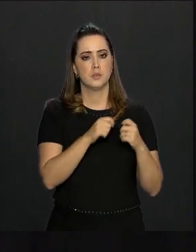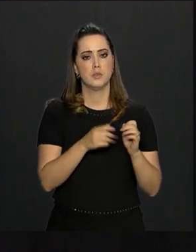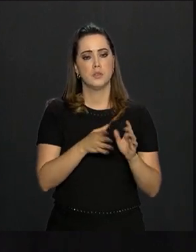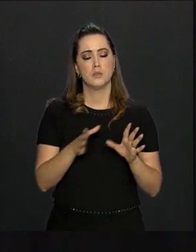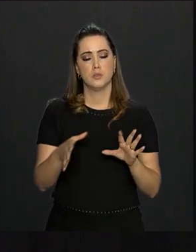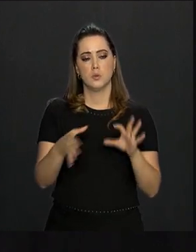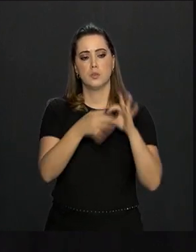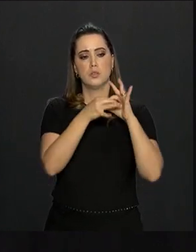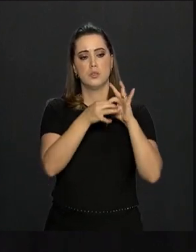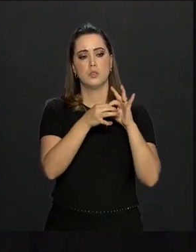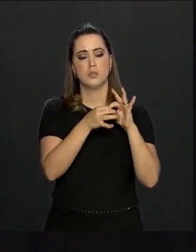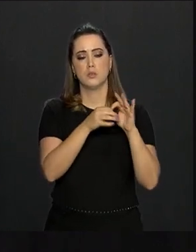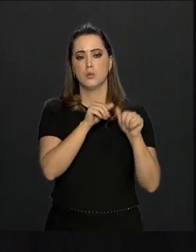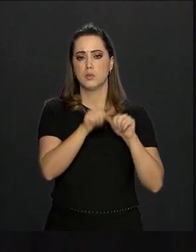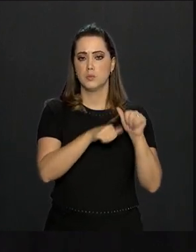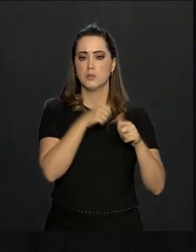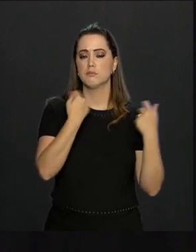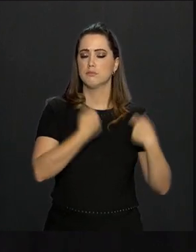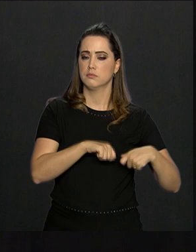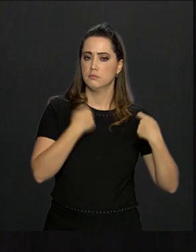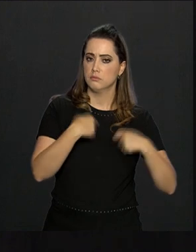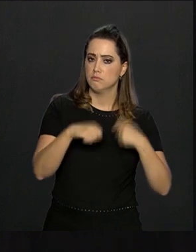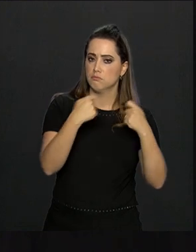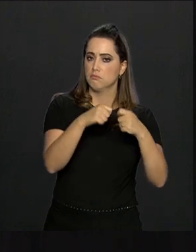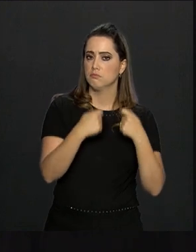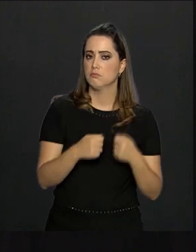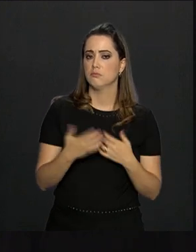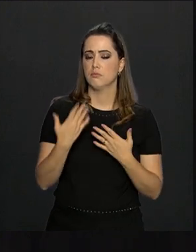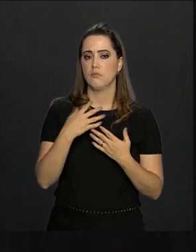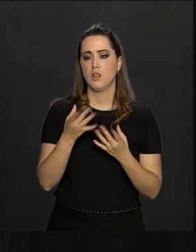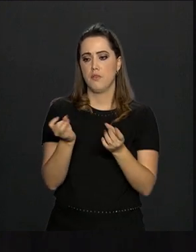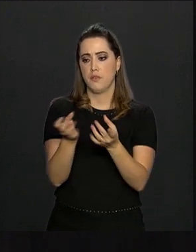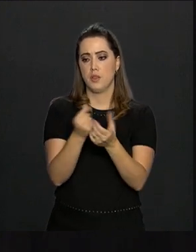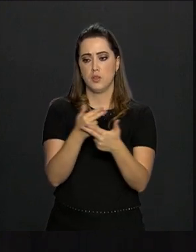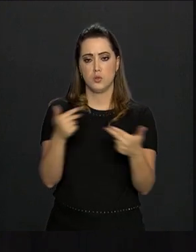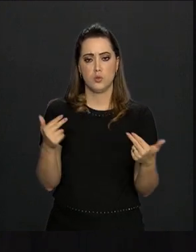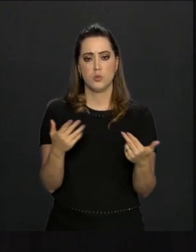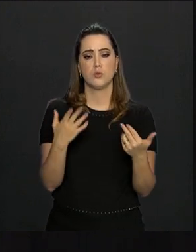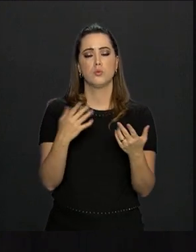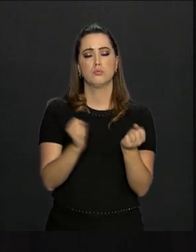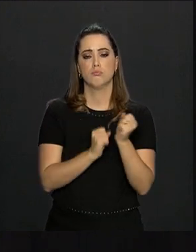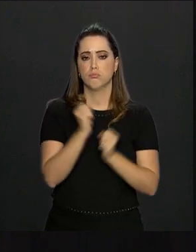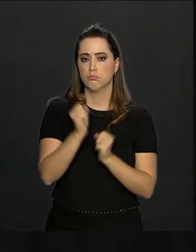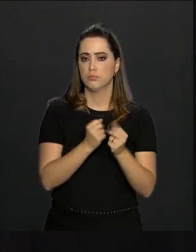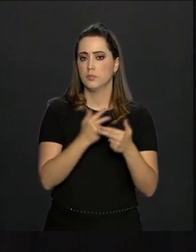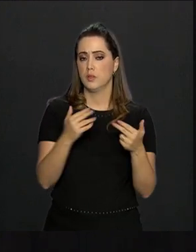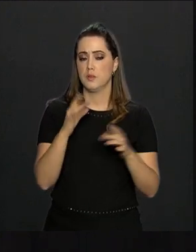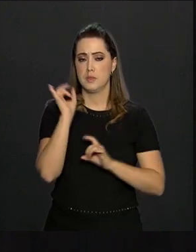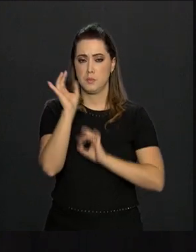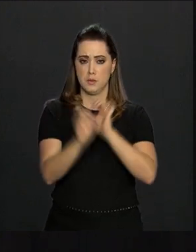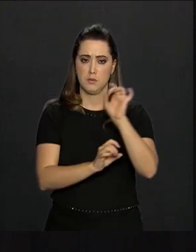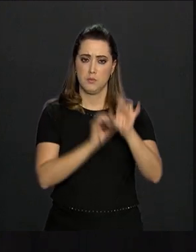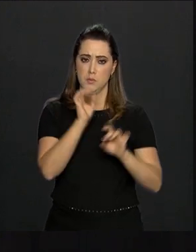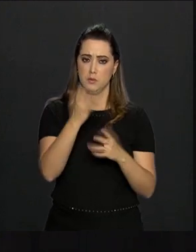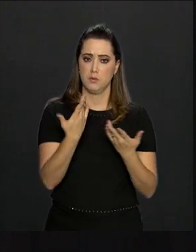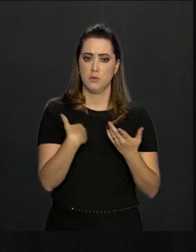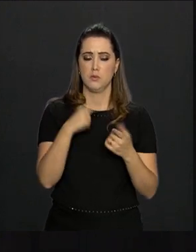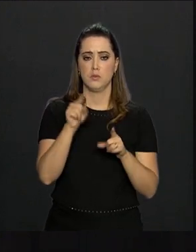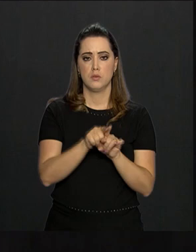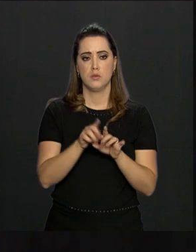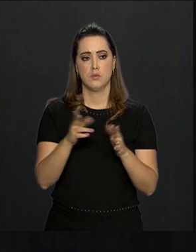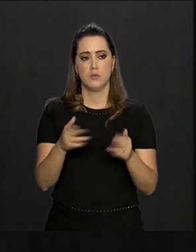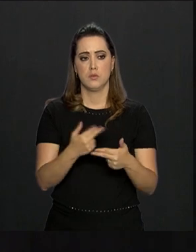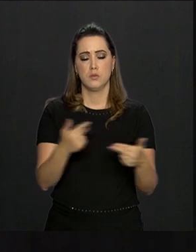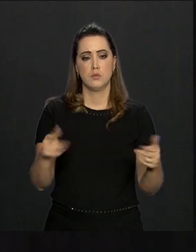ancorando as reformas necessárias na venda de ativos do setor produtivo, especialmente aqueles que